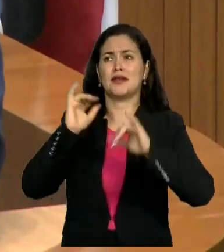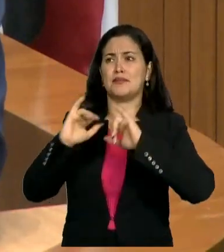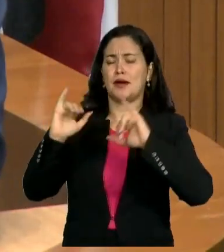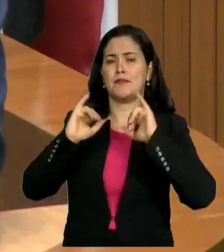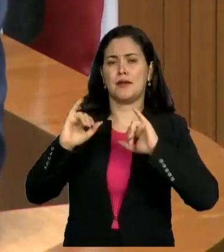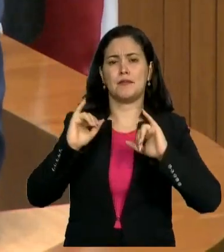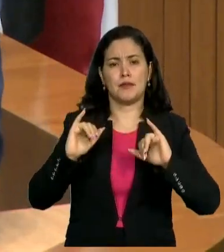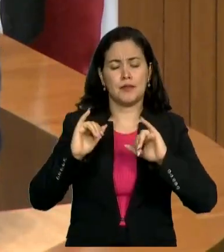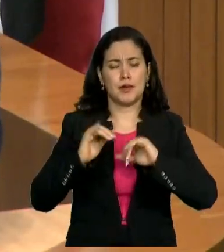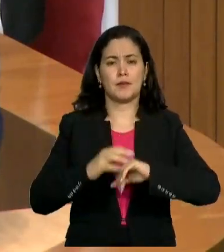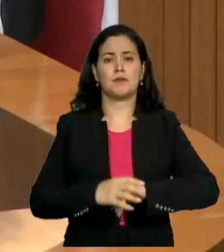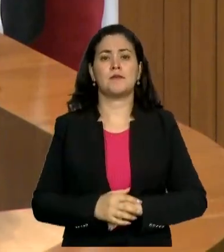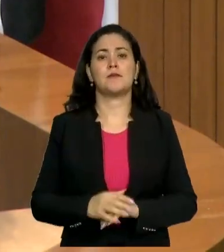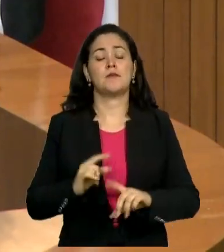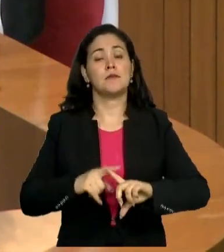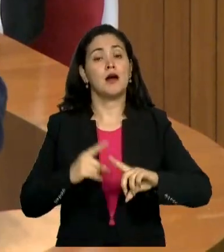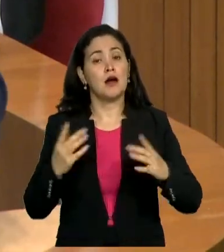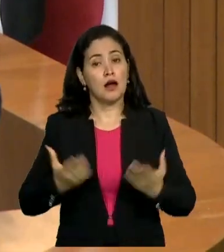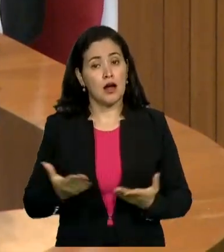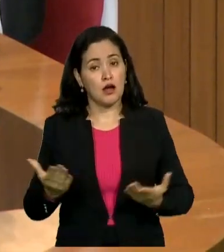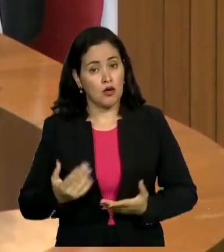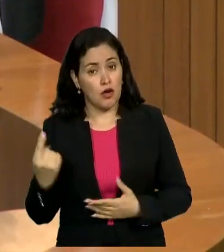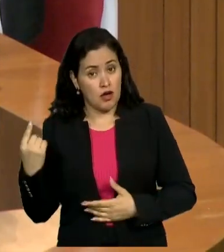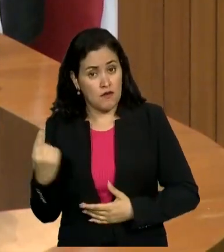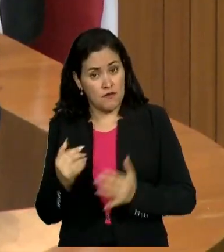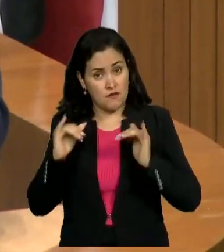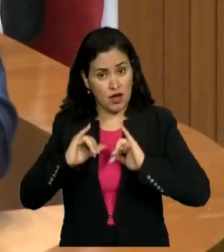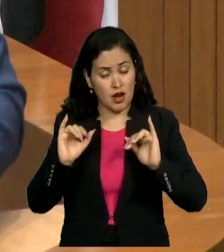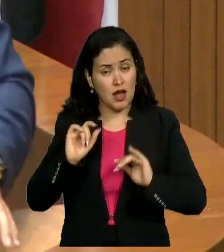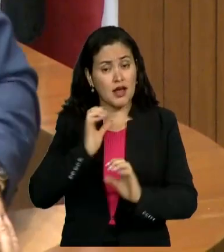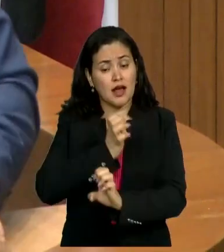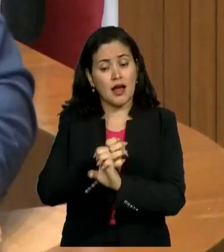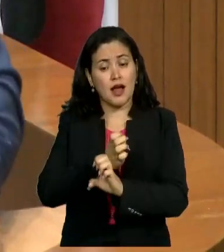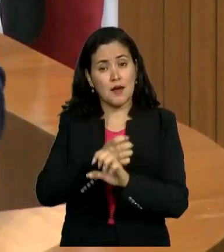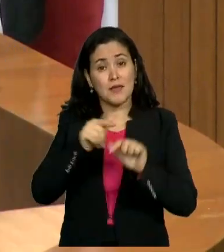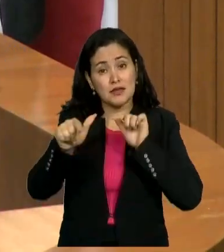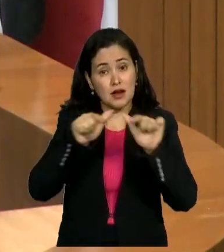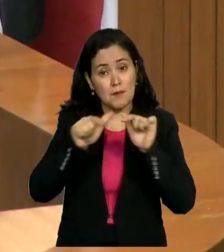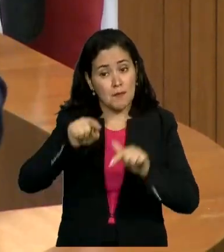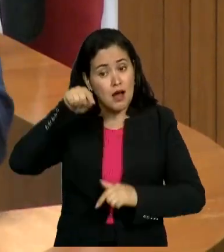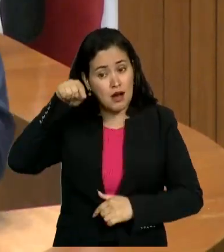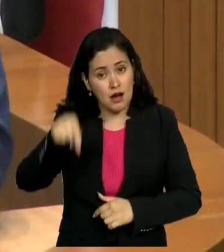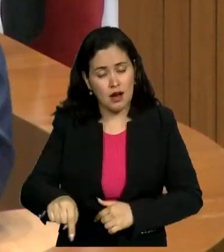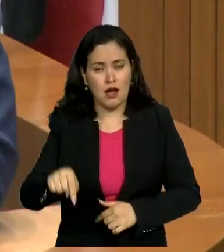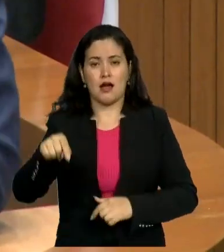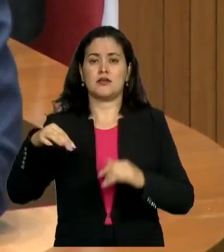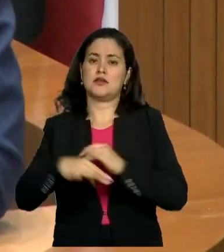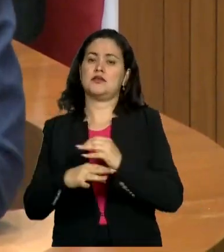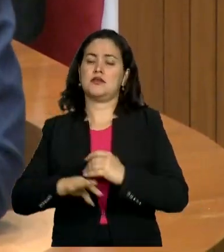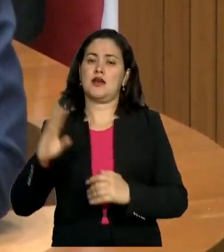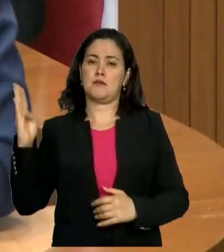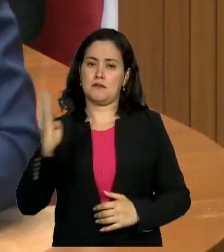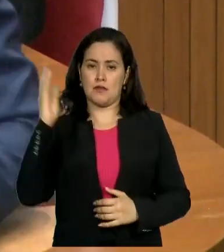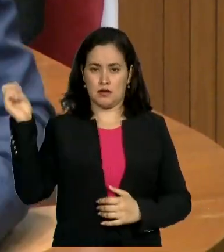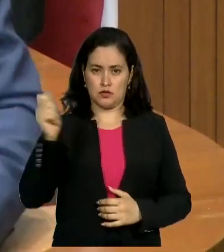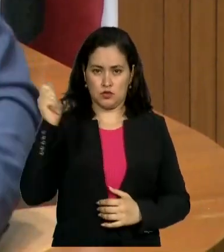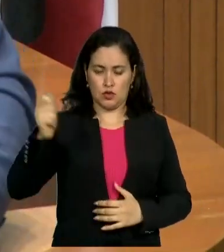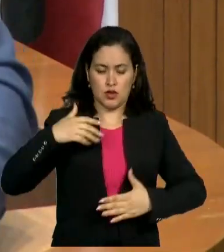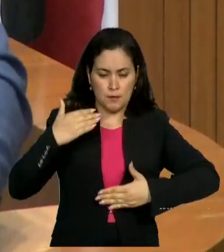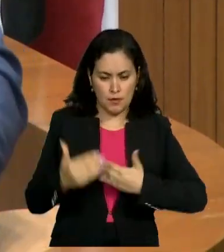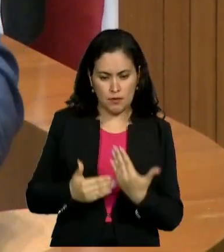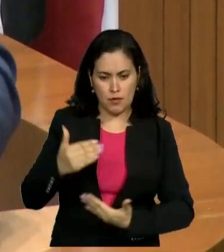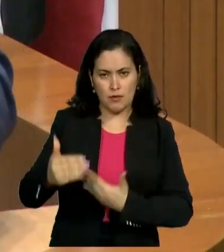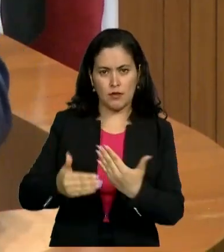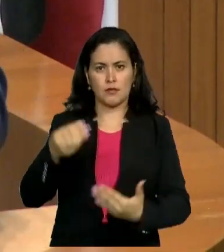Corda e os avanços que tem alcançado no Maranhão. Nós sabemos que realmente existe, nós temos um débito com a